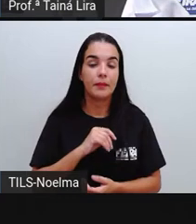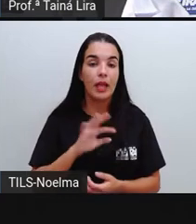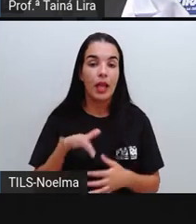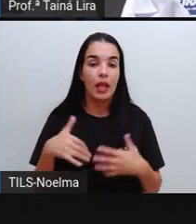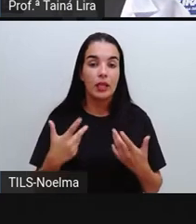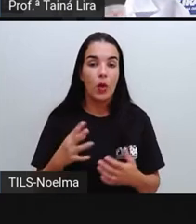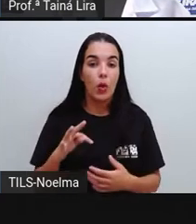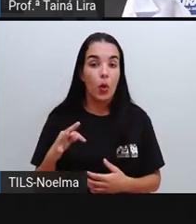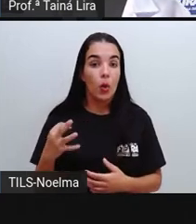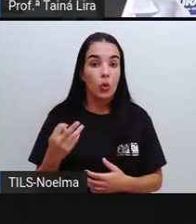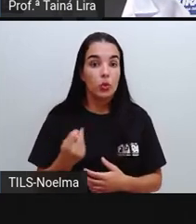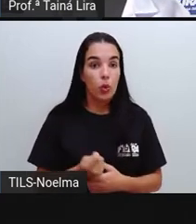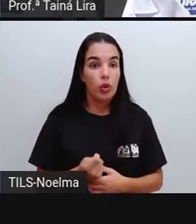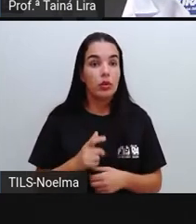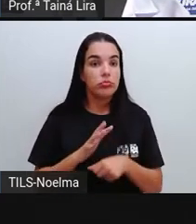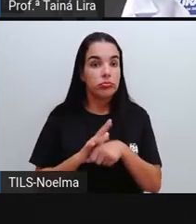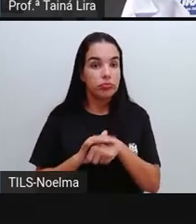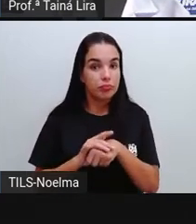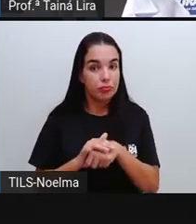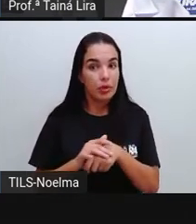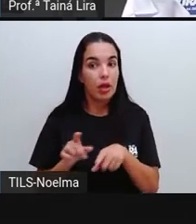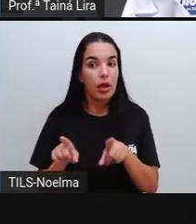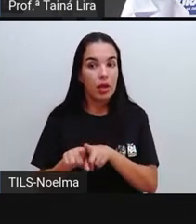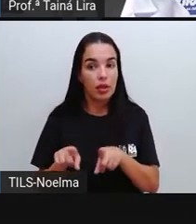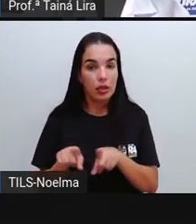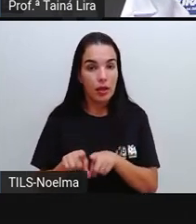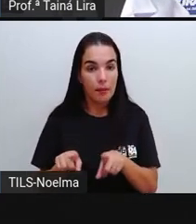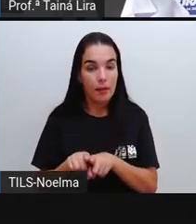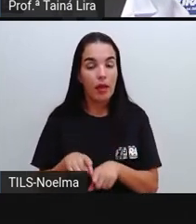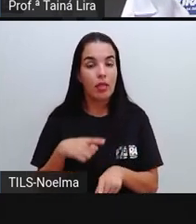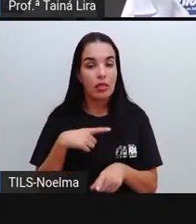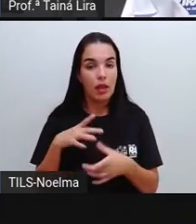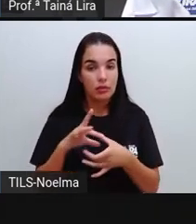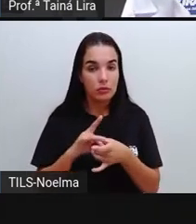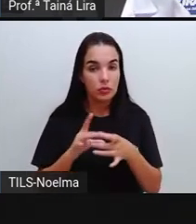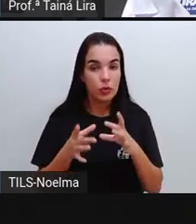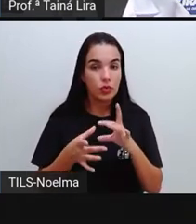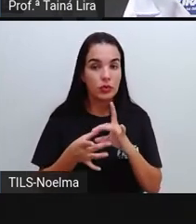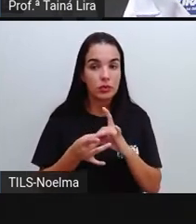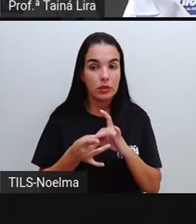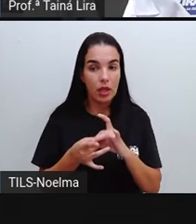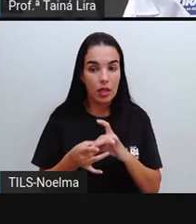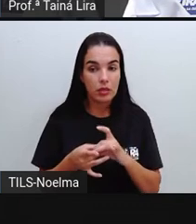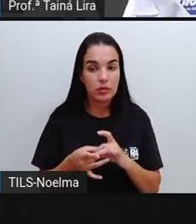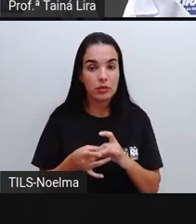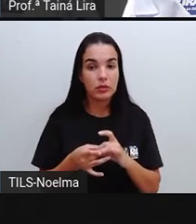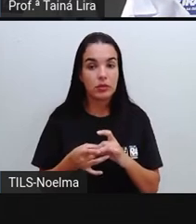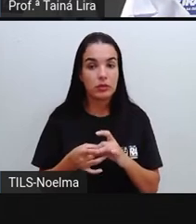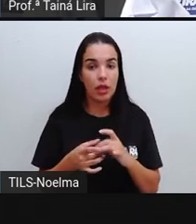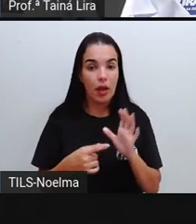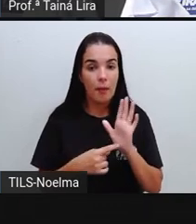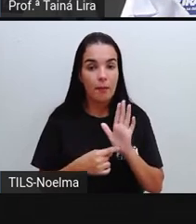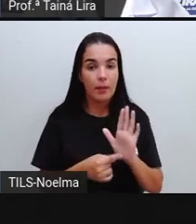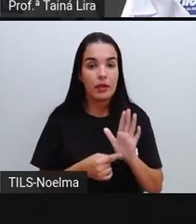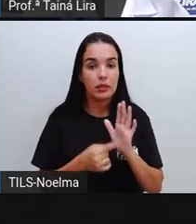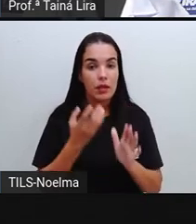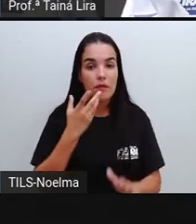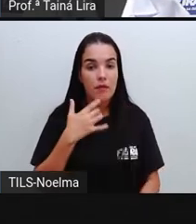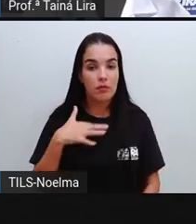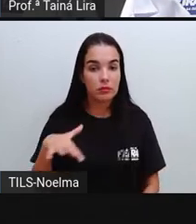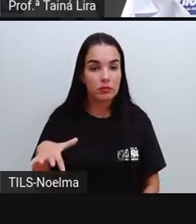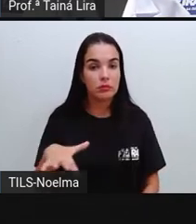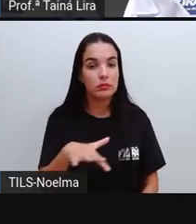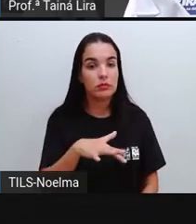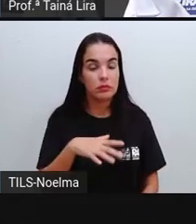doenças também, né? Infelizmente, também podem aparecer nas crianças,